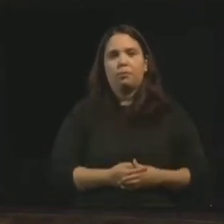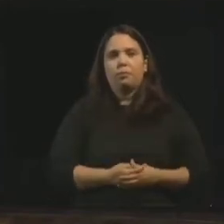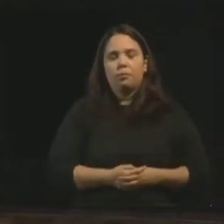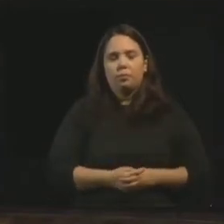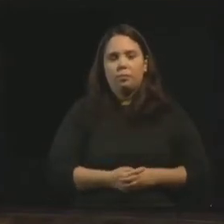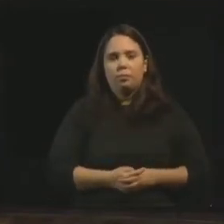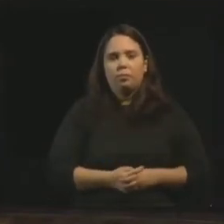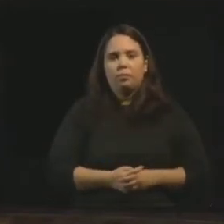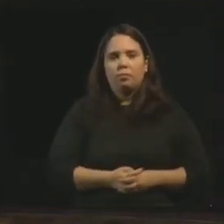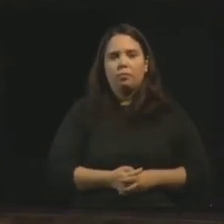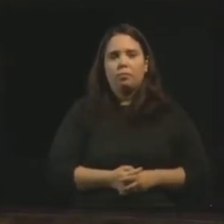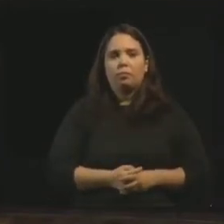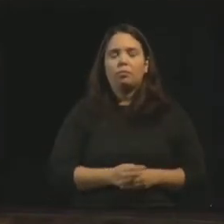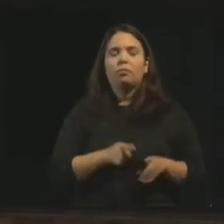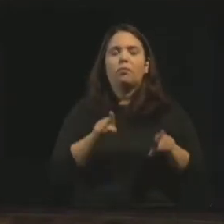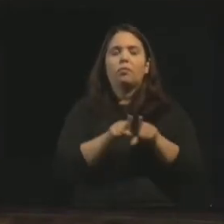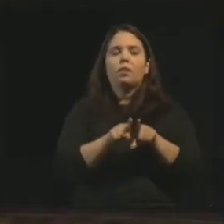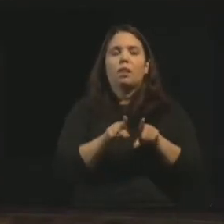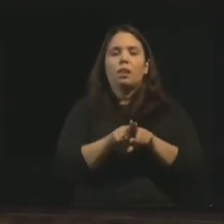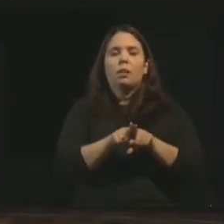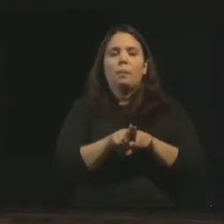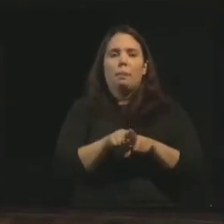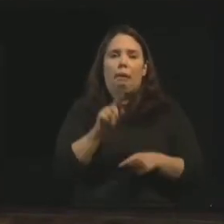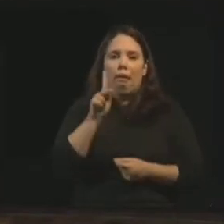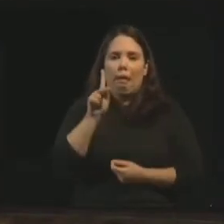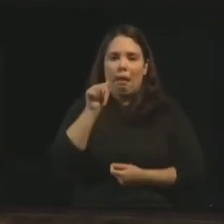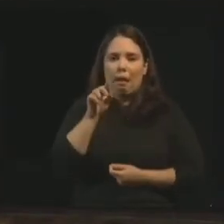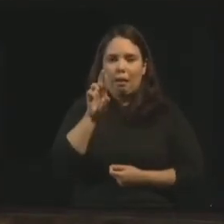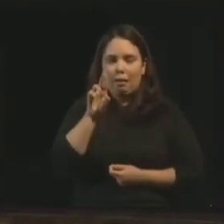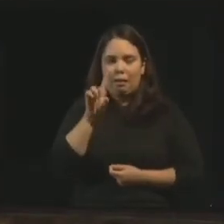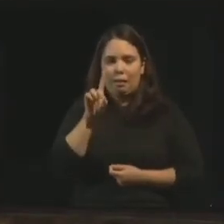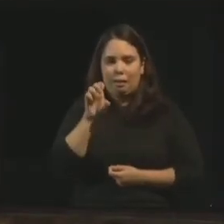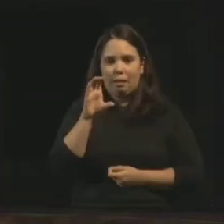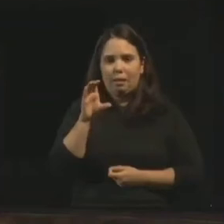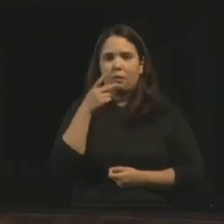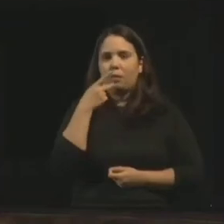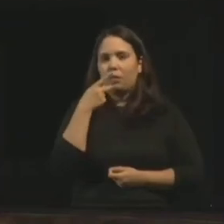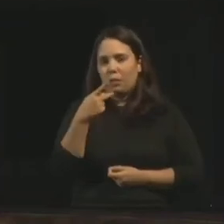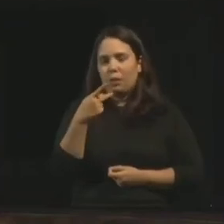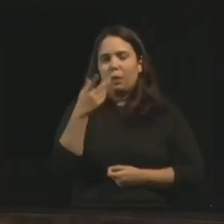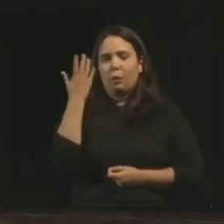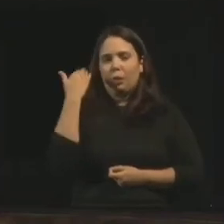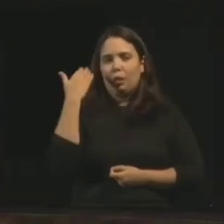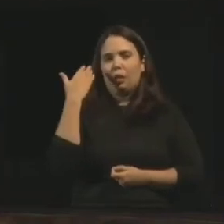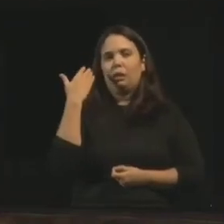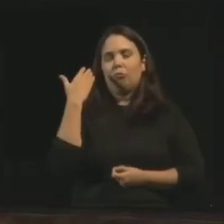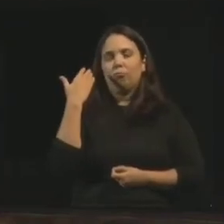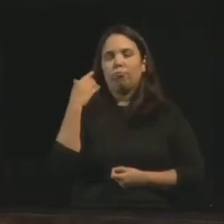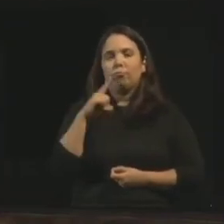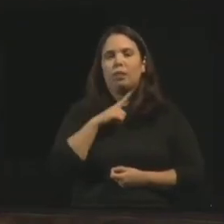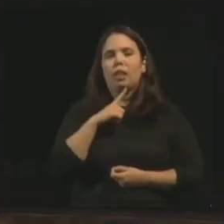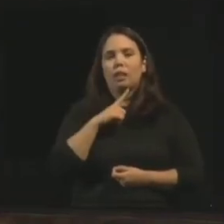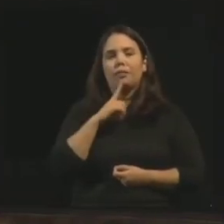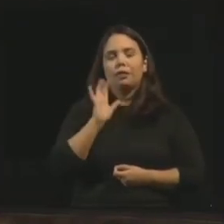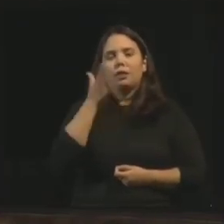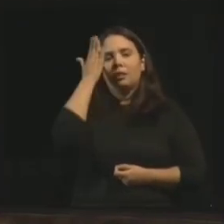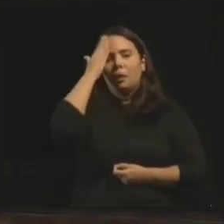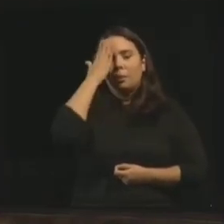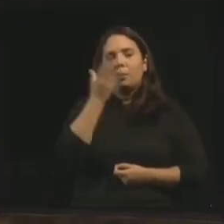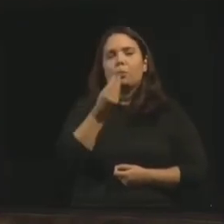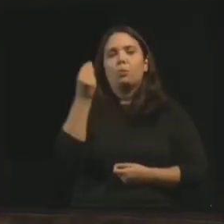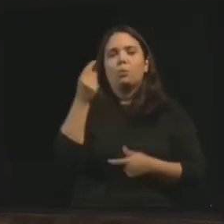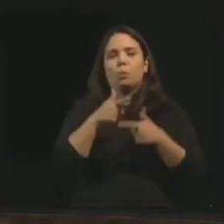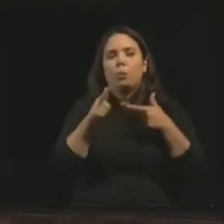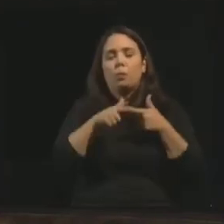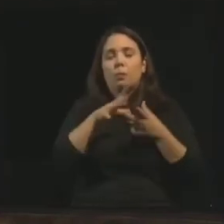E a divinização dos médiuns. Então Kardec, logo no início, ele descobriu algo que lhe preservou de muitos problemas, é que os espíritos